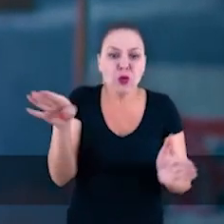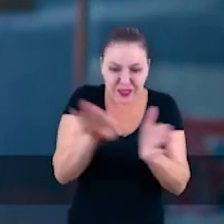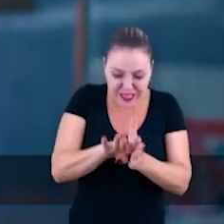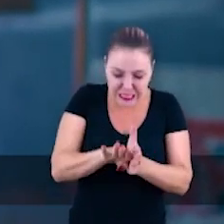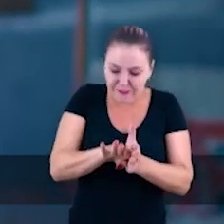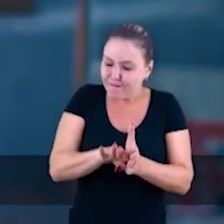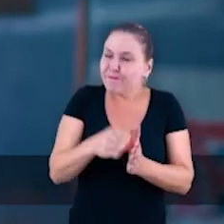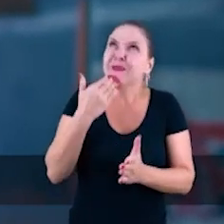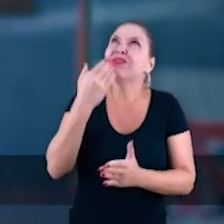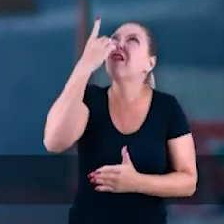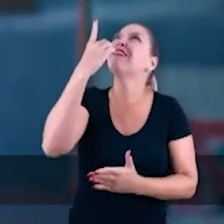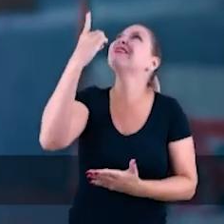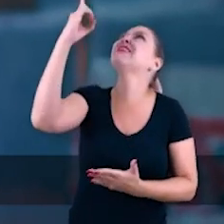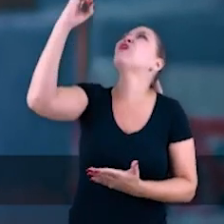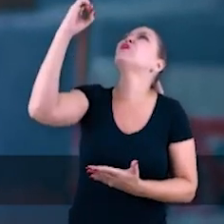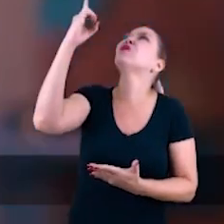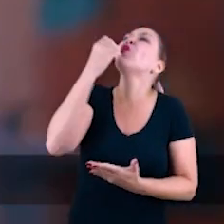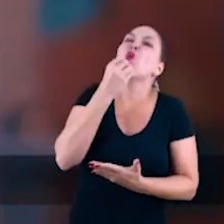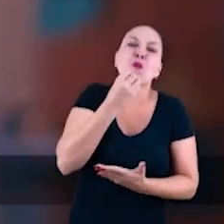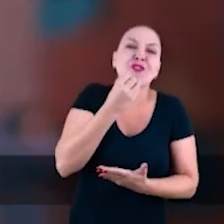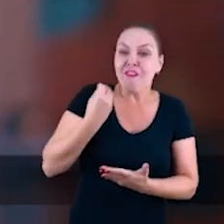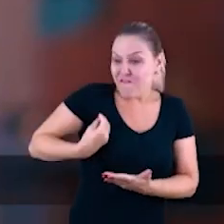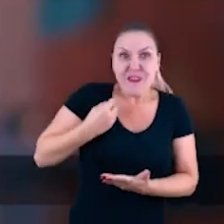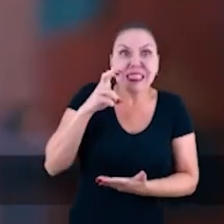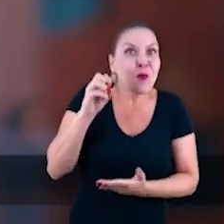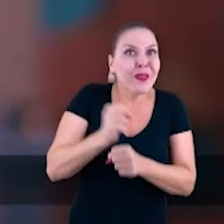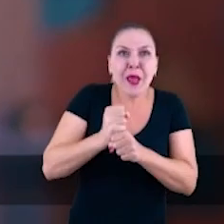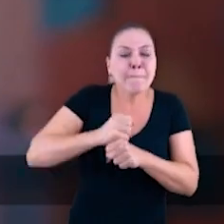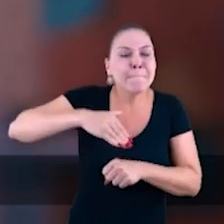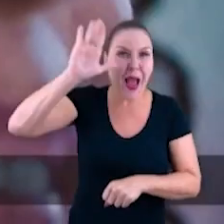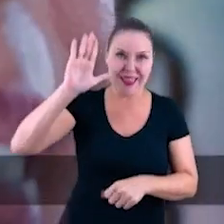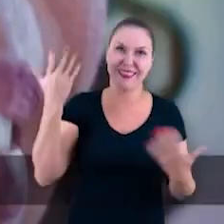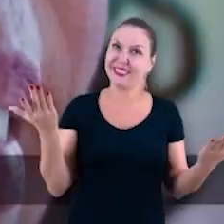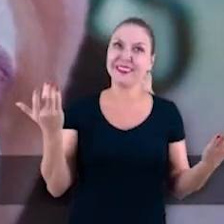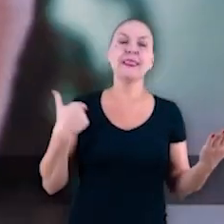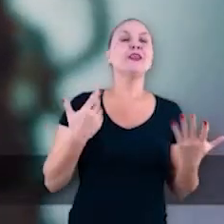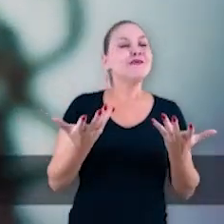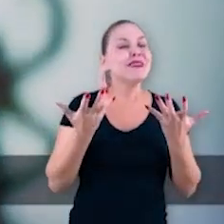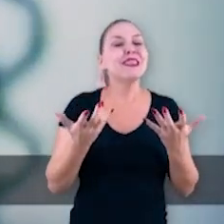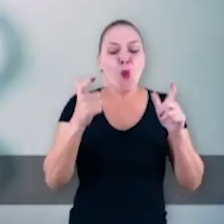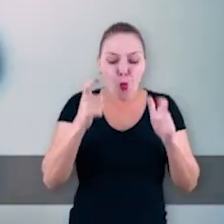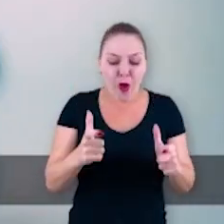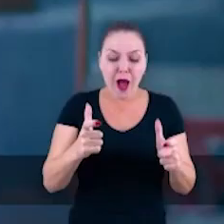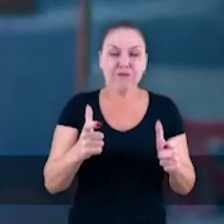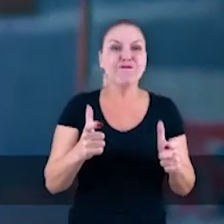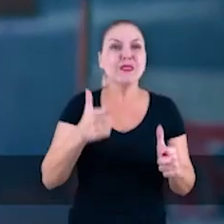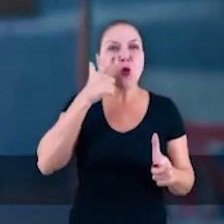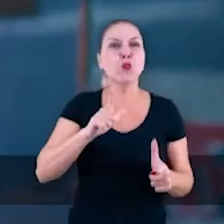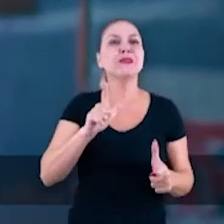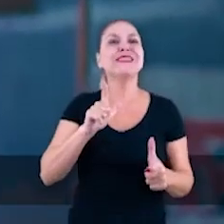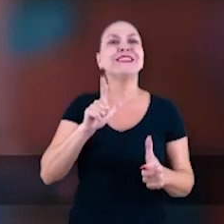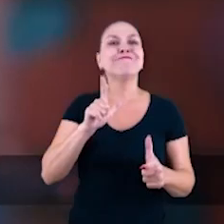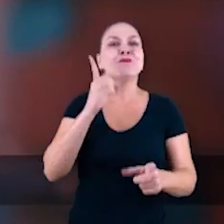pedindo para Deus me dar a oportunidade de viver pelo menos mais 50. Eu queria muito que um lugar onde eu